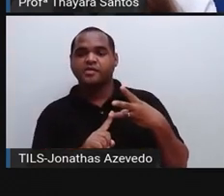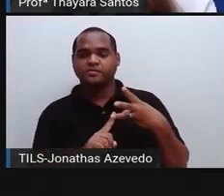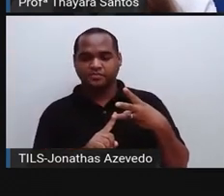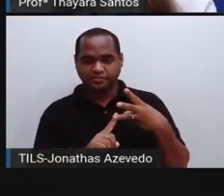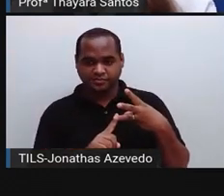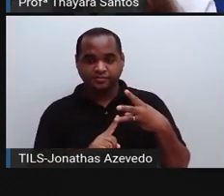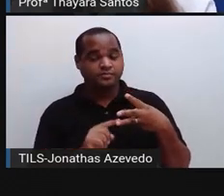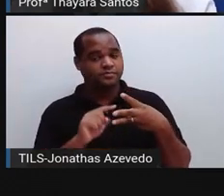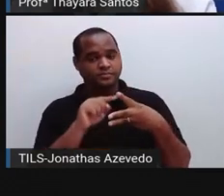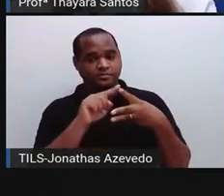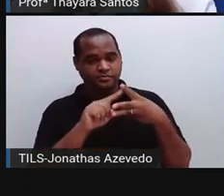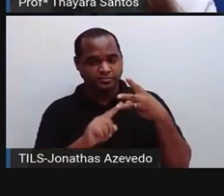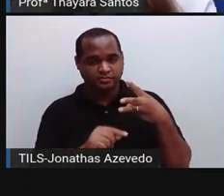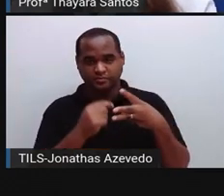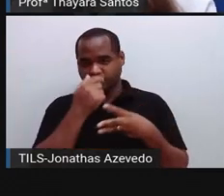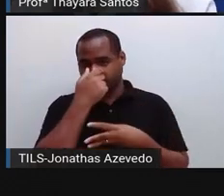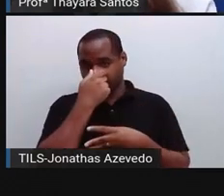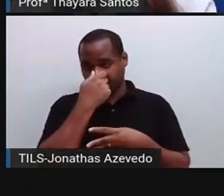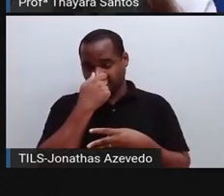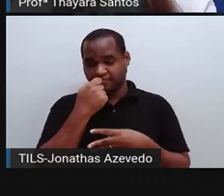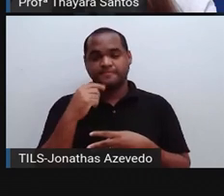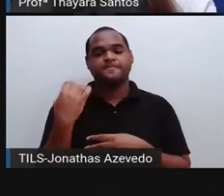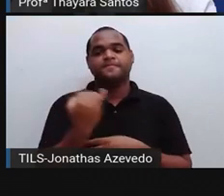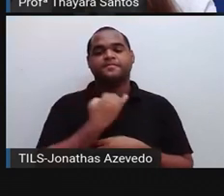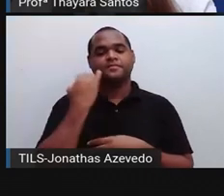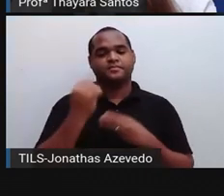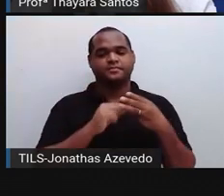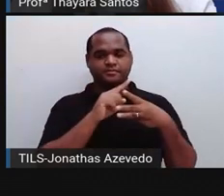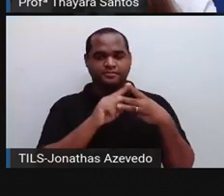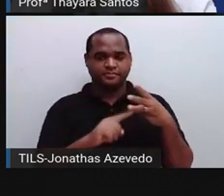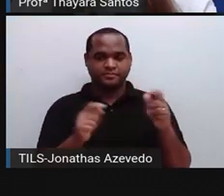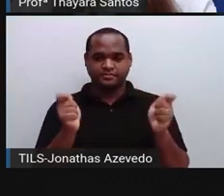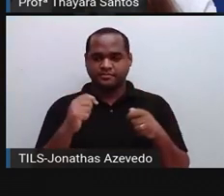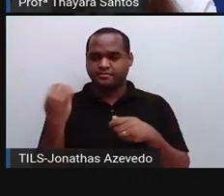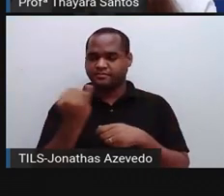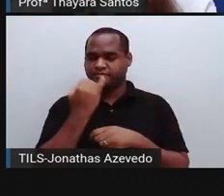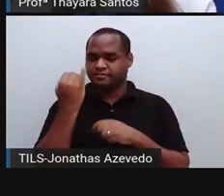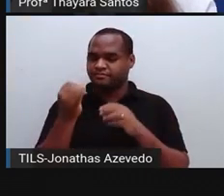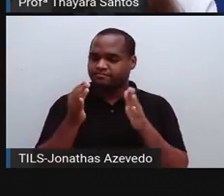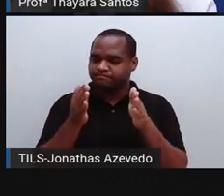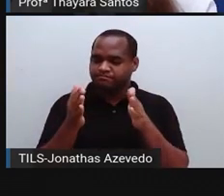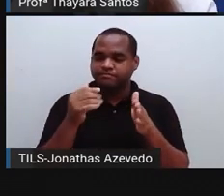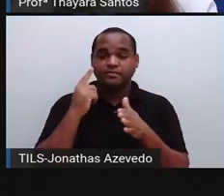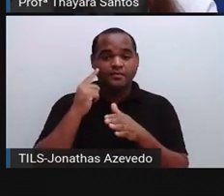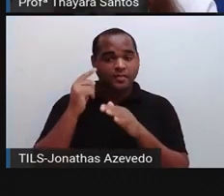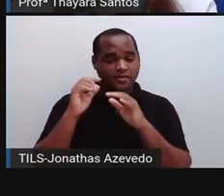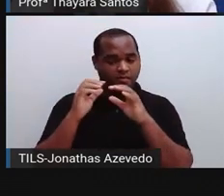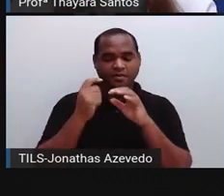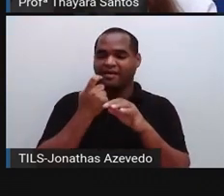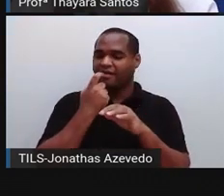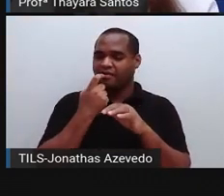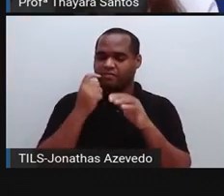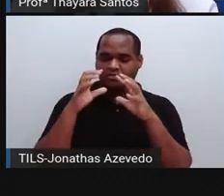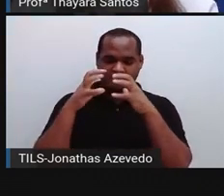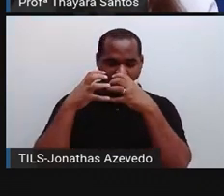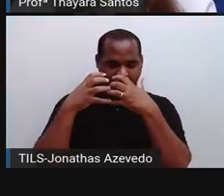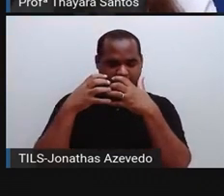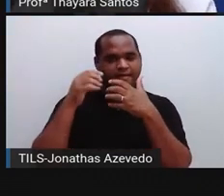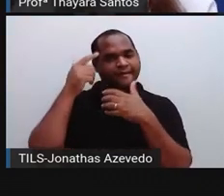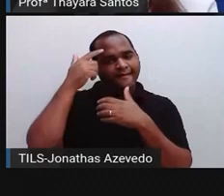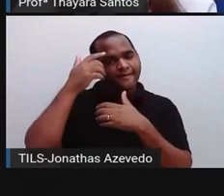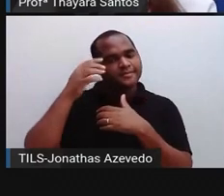piamater. Então aqui, protegendo o nosso cérebro entre os ossos do crânio e o próprio cérebro, a gente tem essas